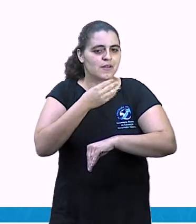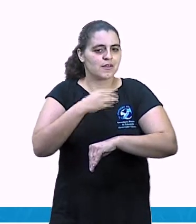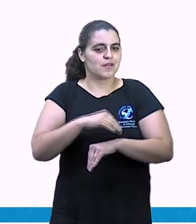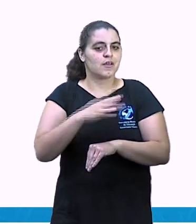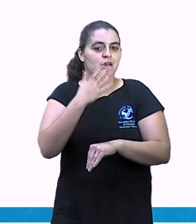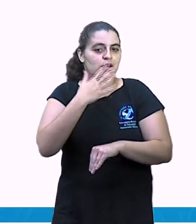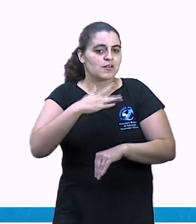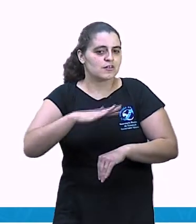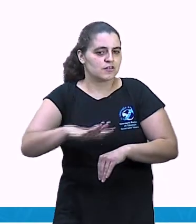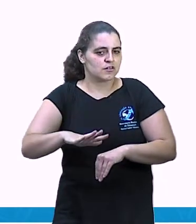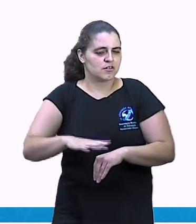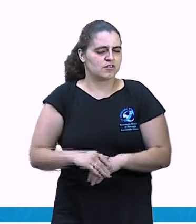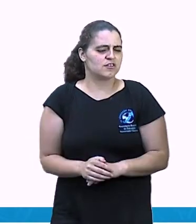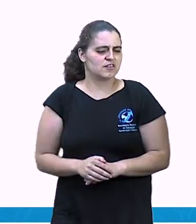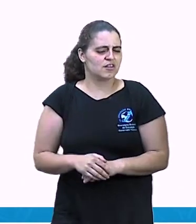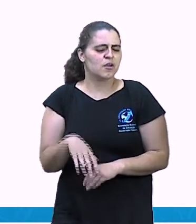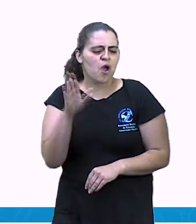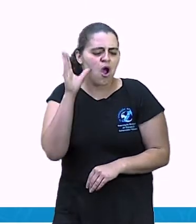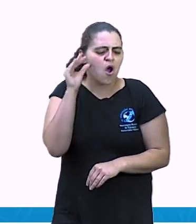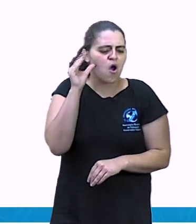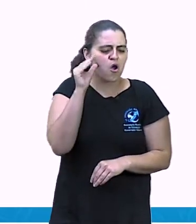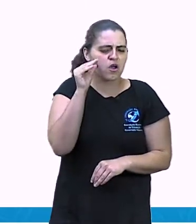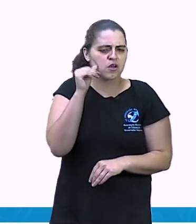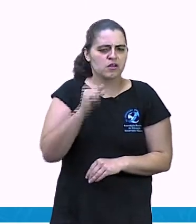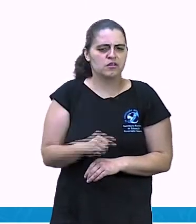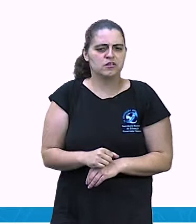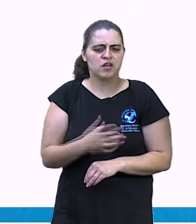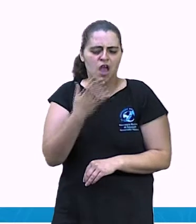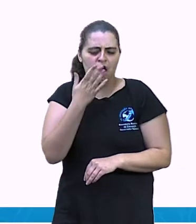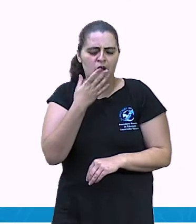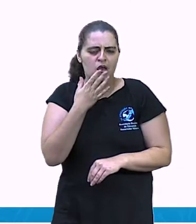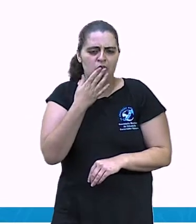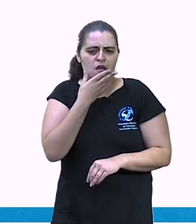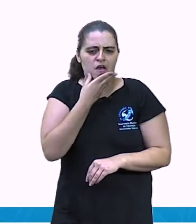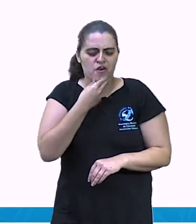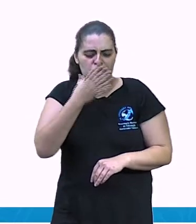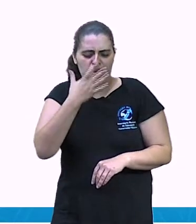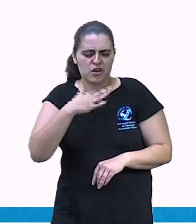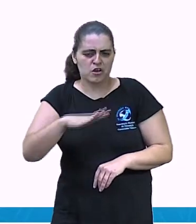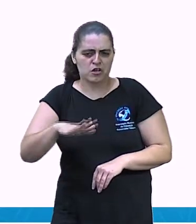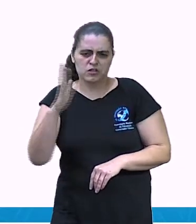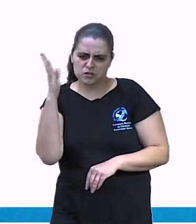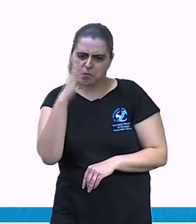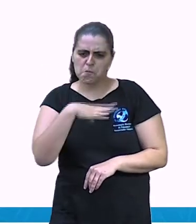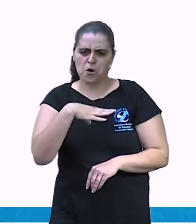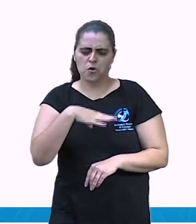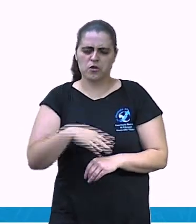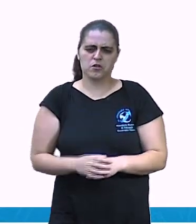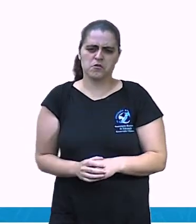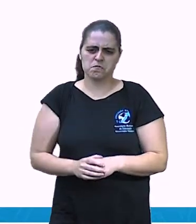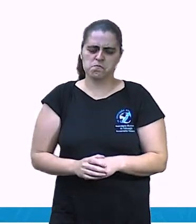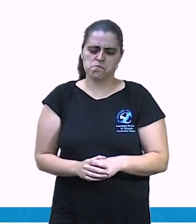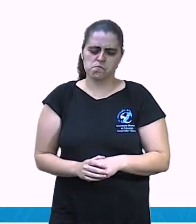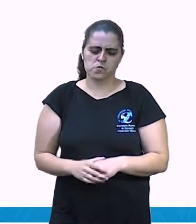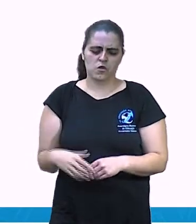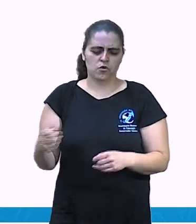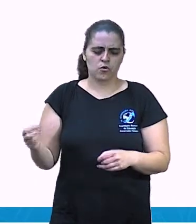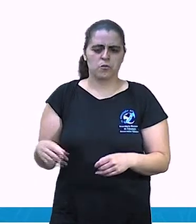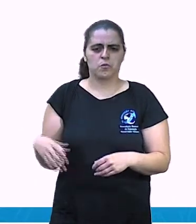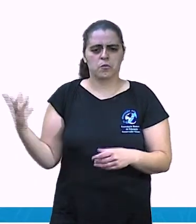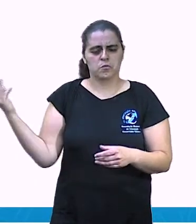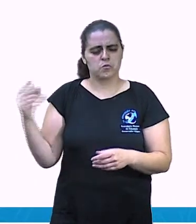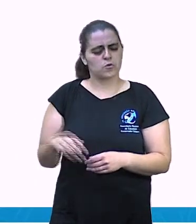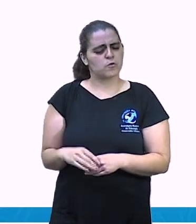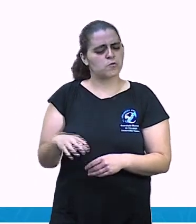meninos maldosos. Porque maltratar animal é crime. Não foi uma atitude bacana